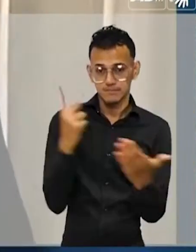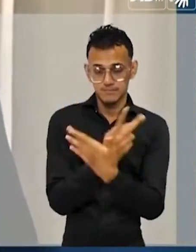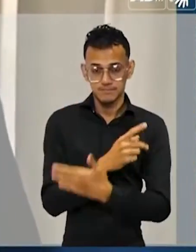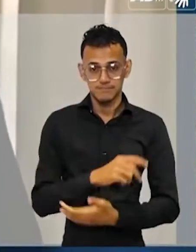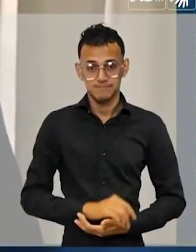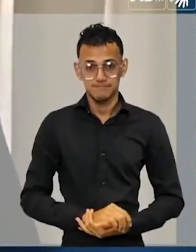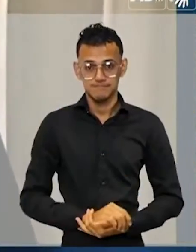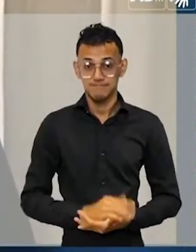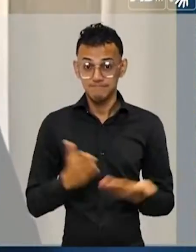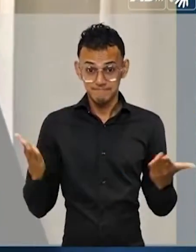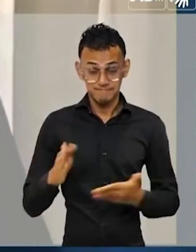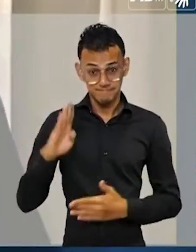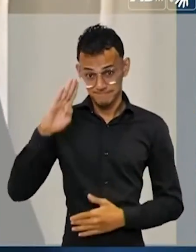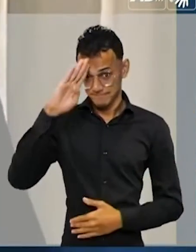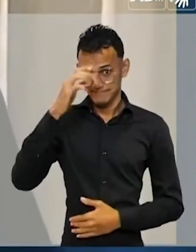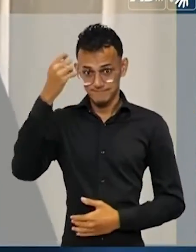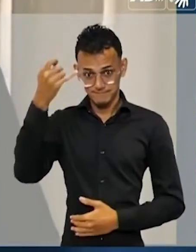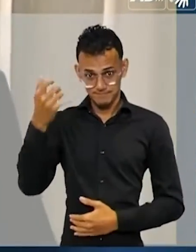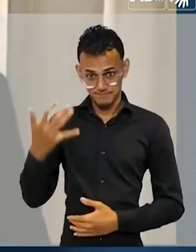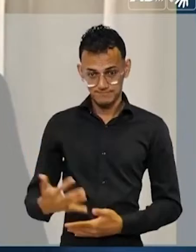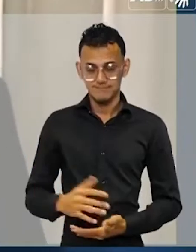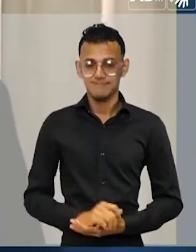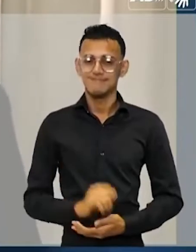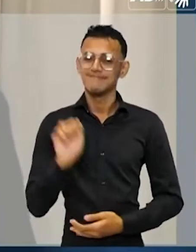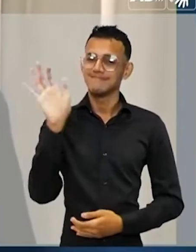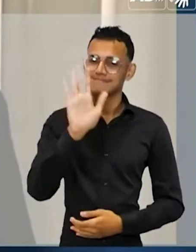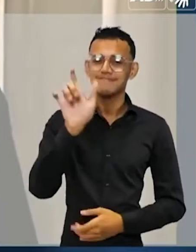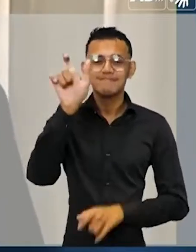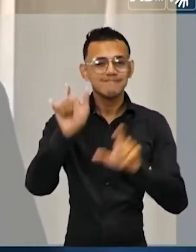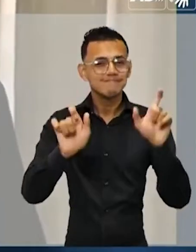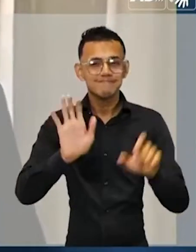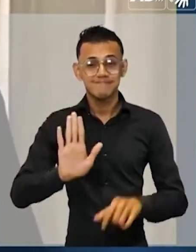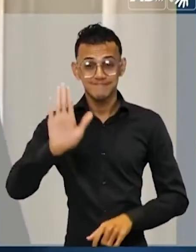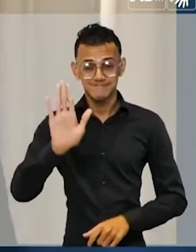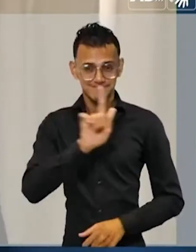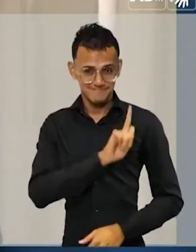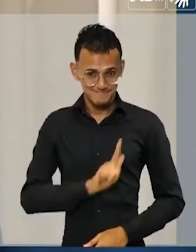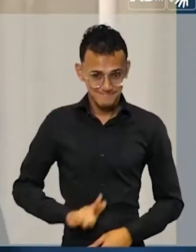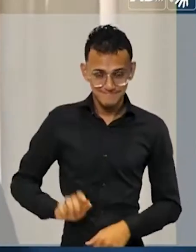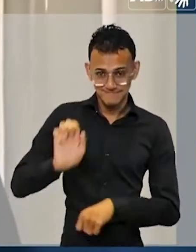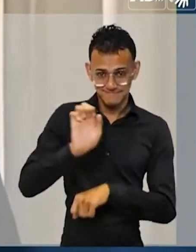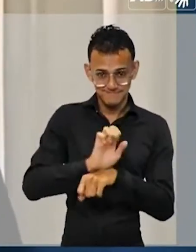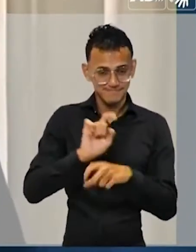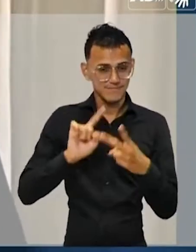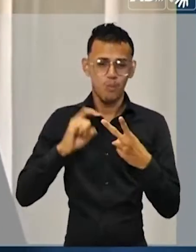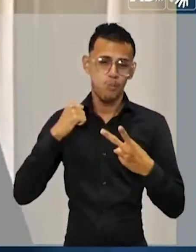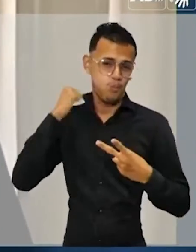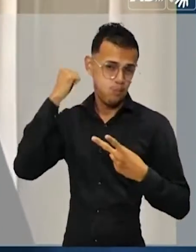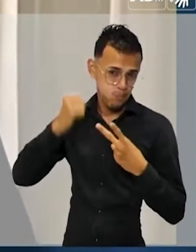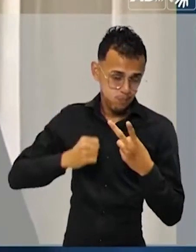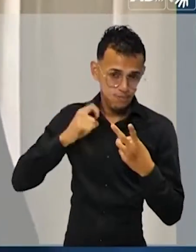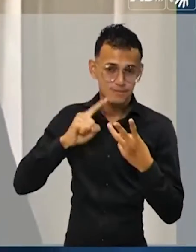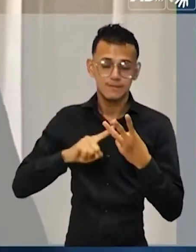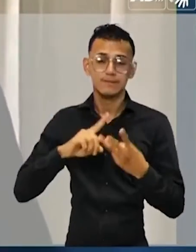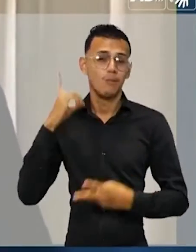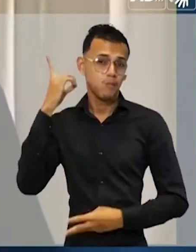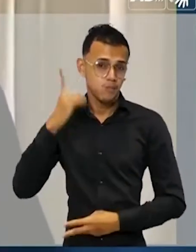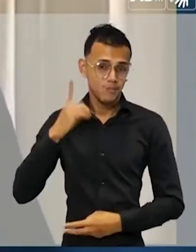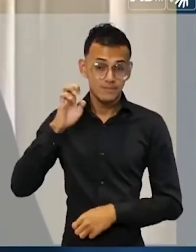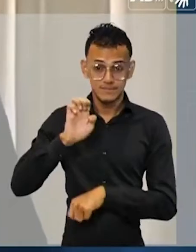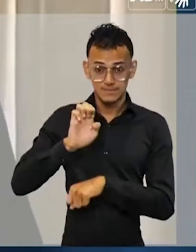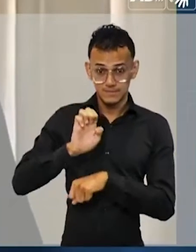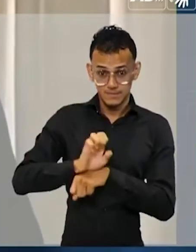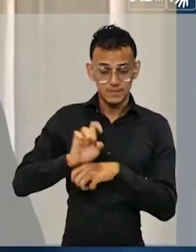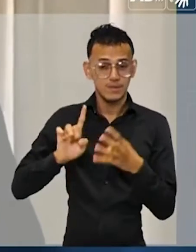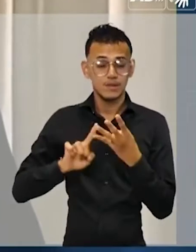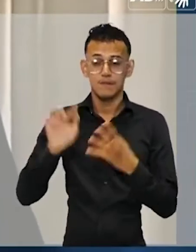Olá, apresados candidatos ao governo do estado, ao senado federal, a deputada do federal ou deputada estadual de